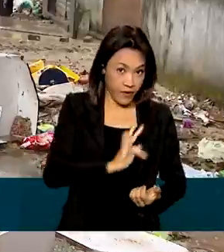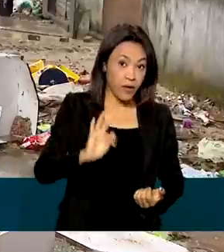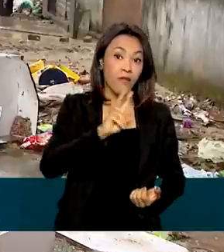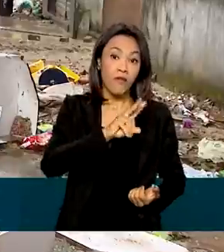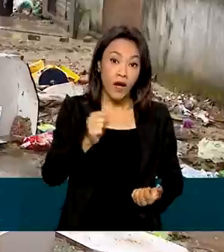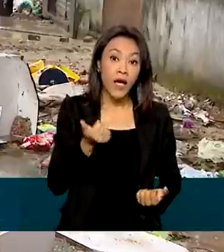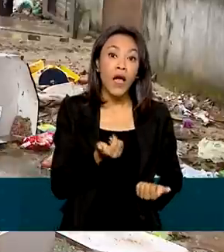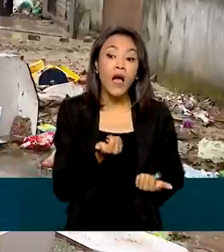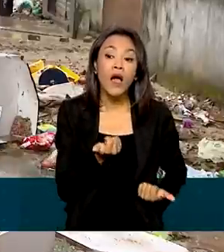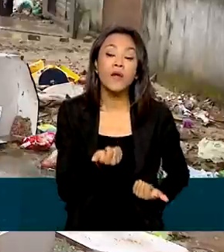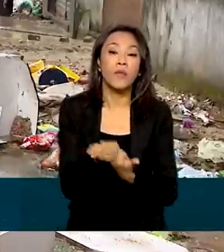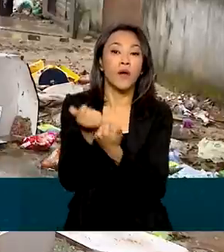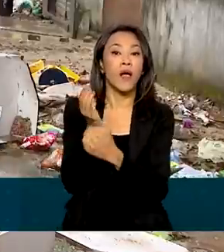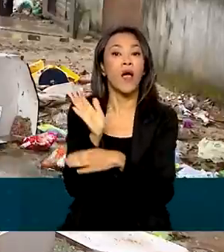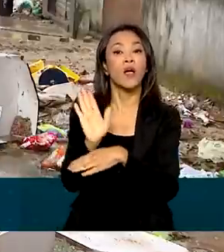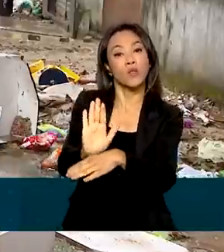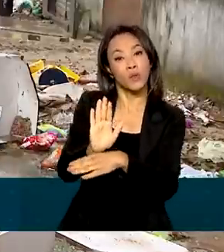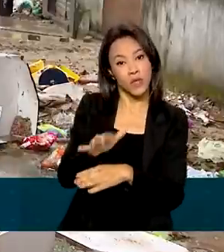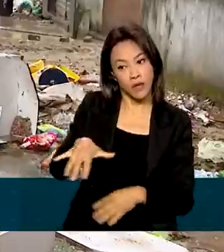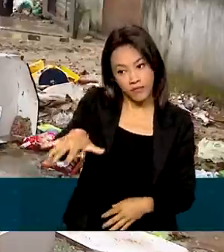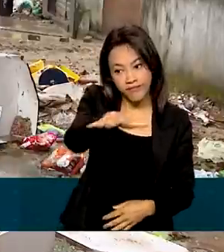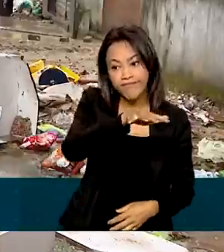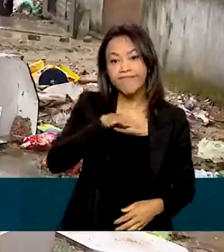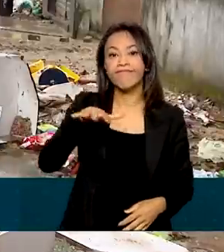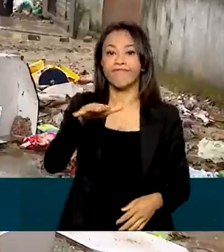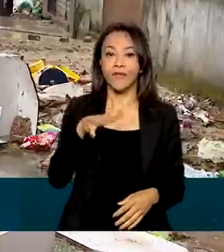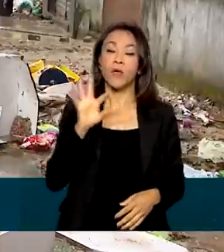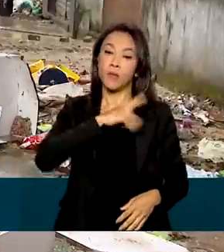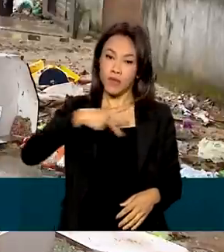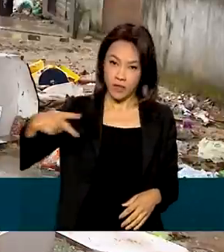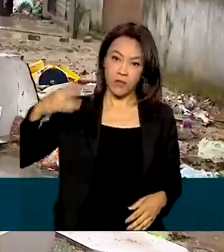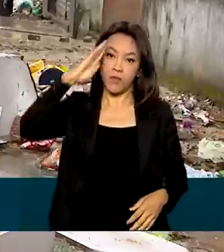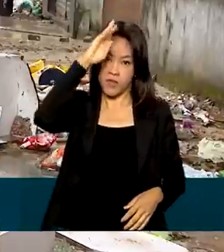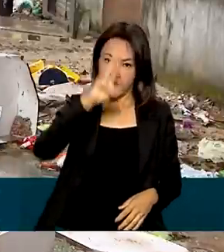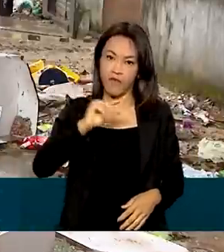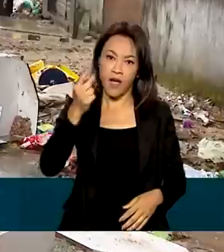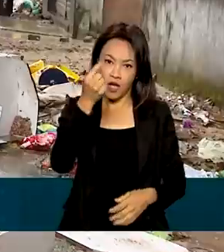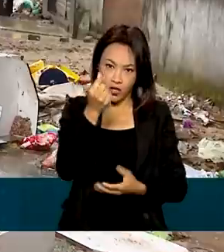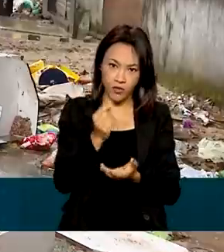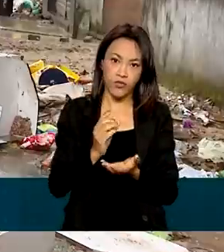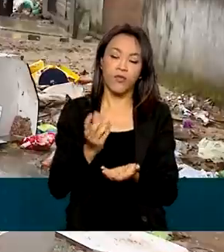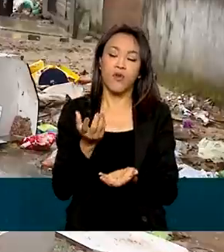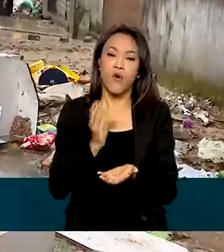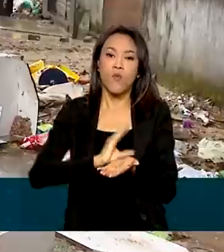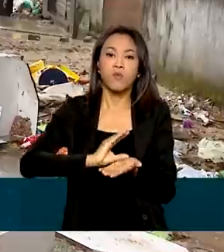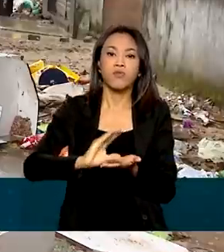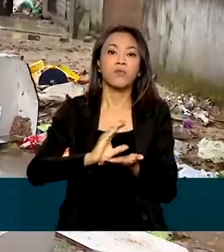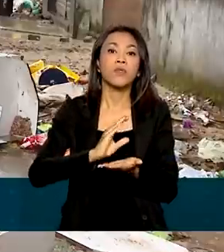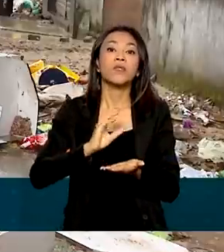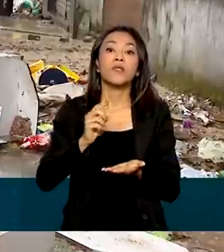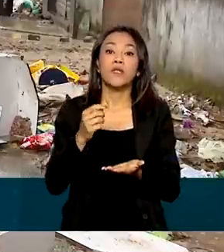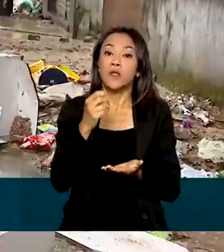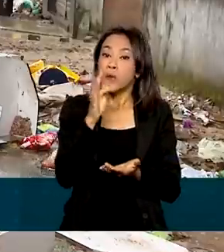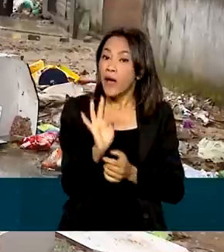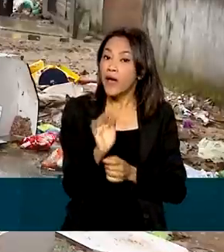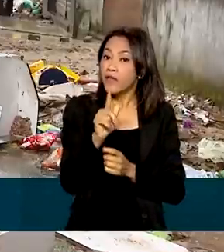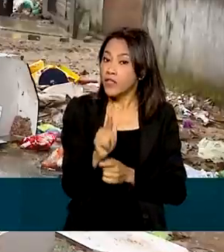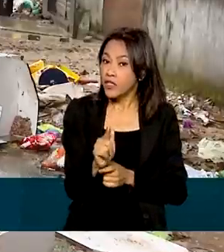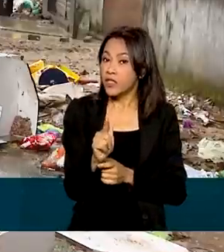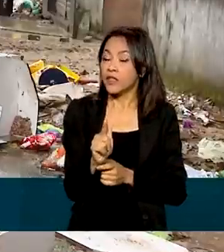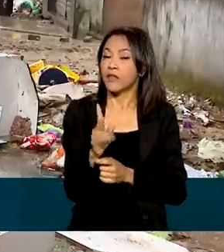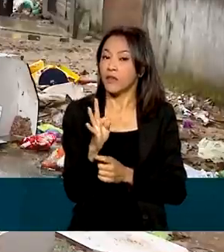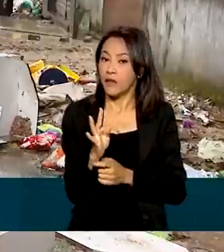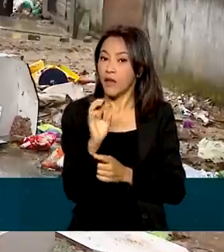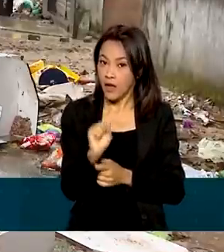para a região atingida pela enchente. Jair Bolsonaro já anunciou que vai ser liberado o saque emergencial do FGTS. E o Ministério do